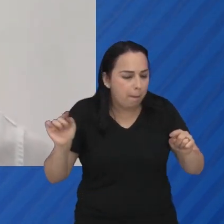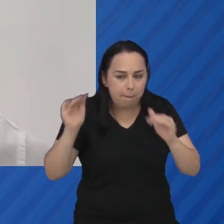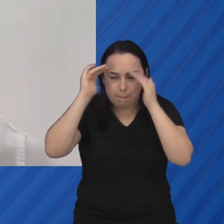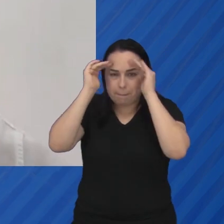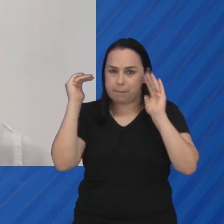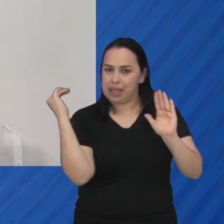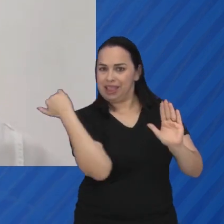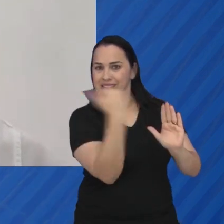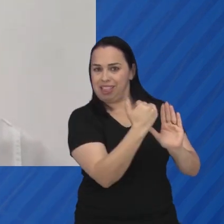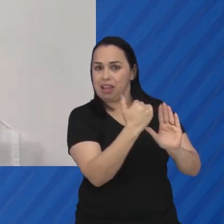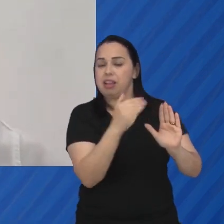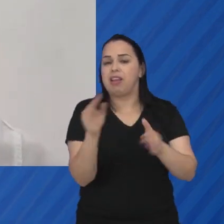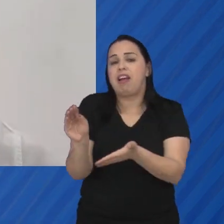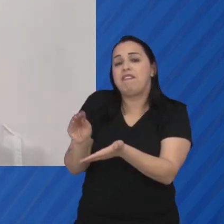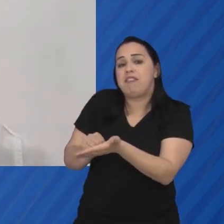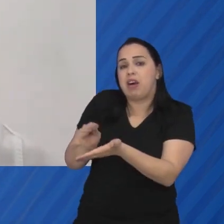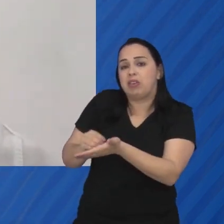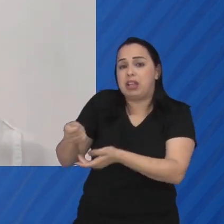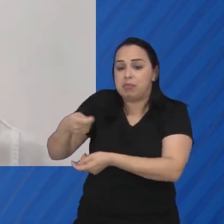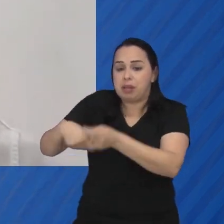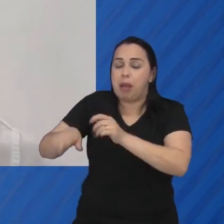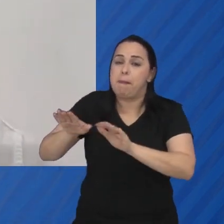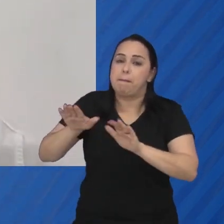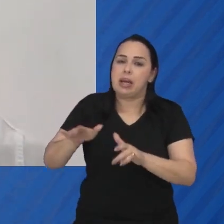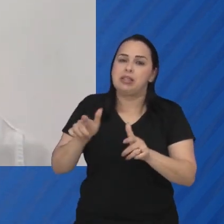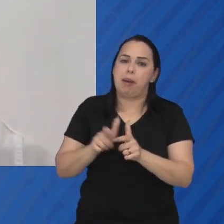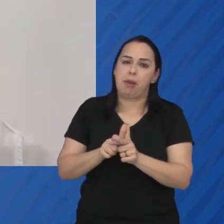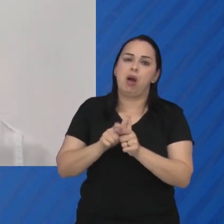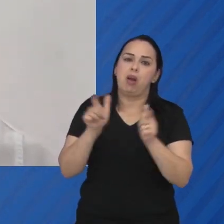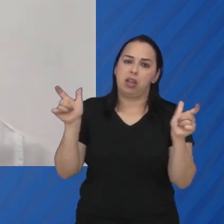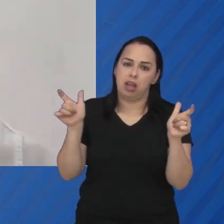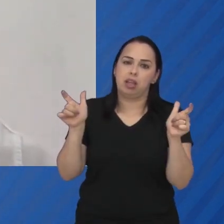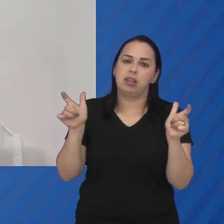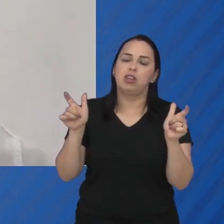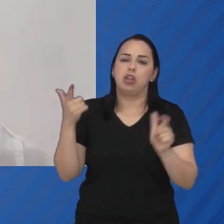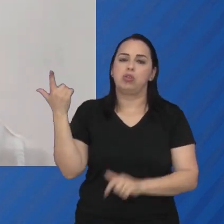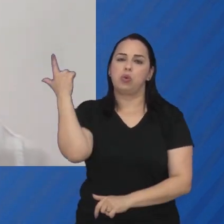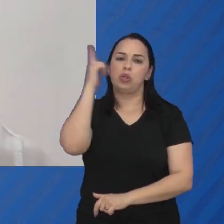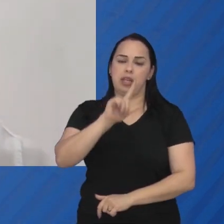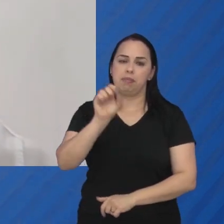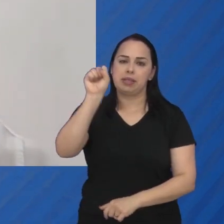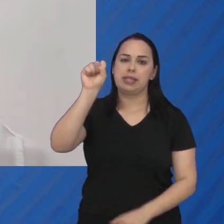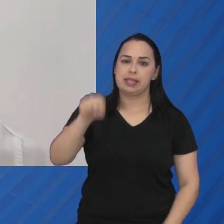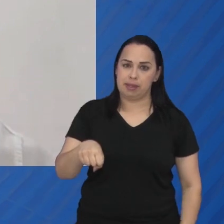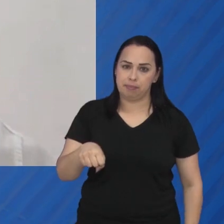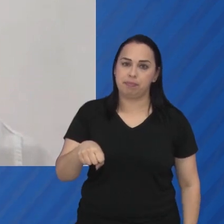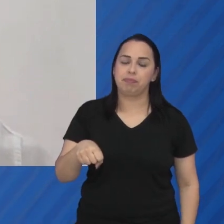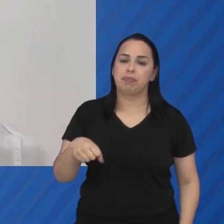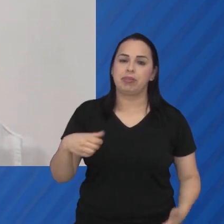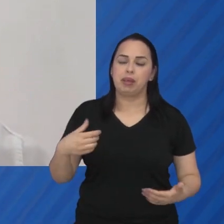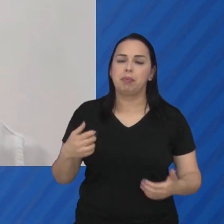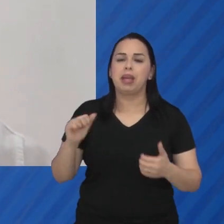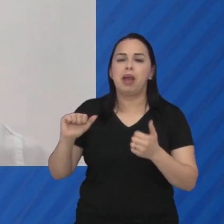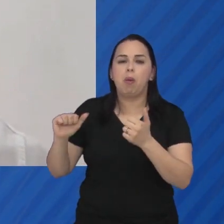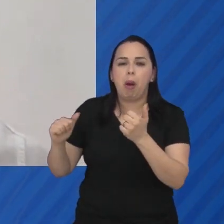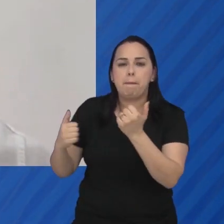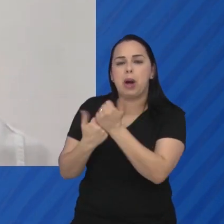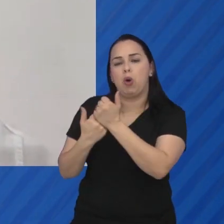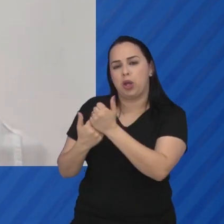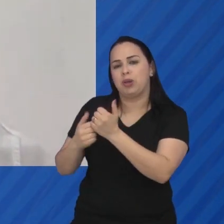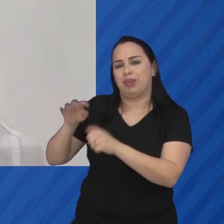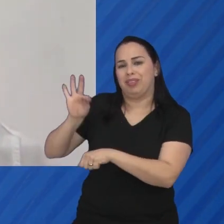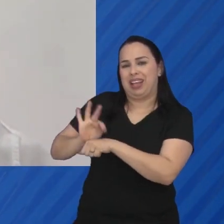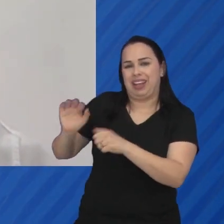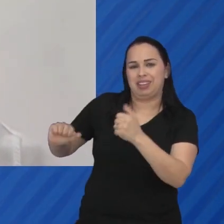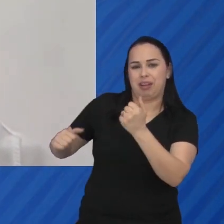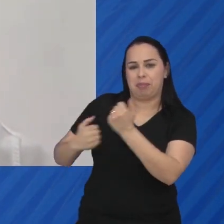por uma falha administrativa ou técnica, mas na maioria das vezes nós somos assertivos sim, devido a